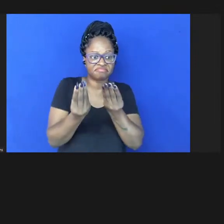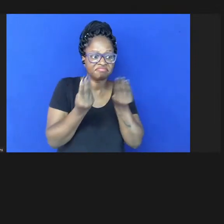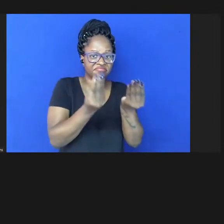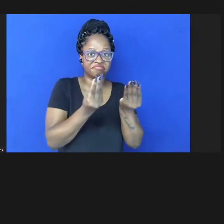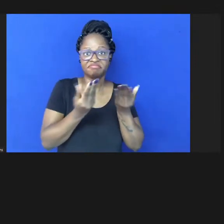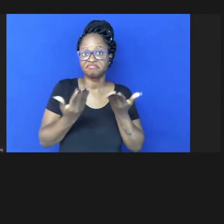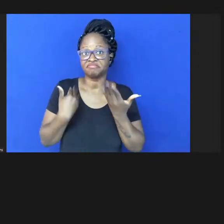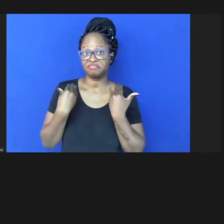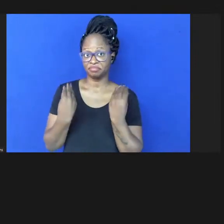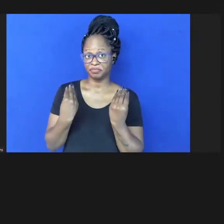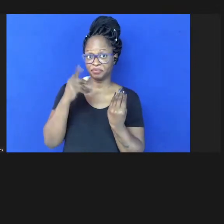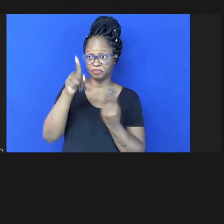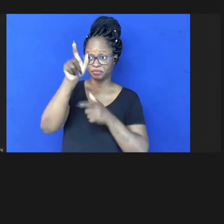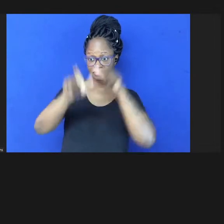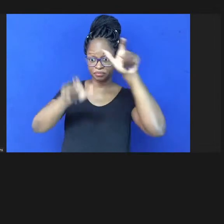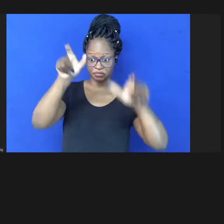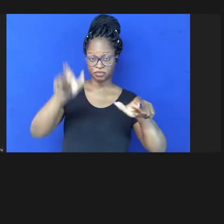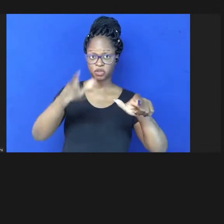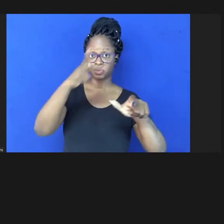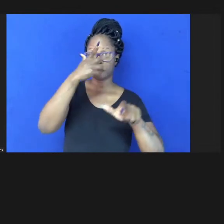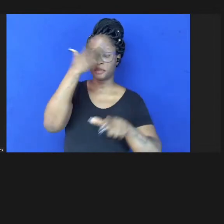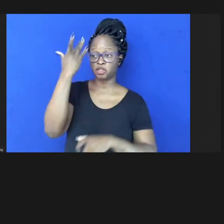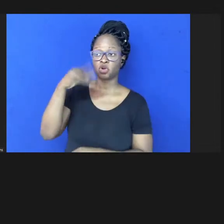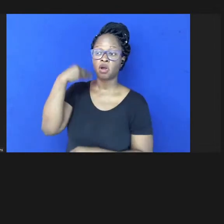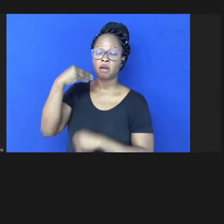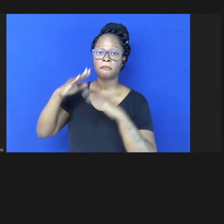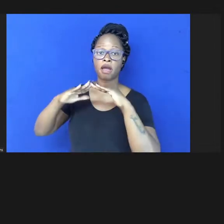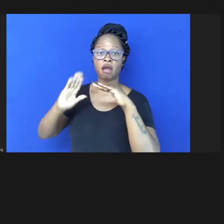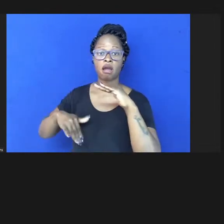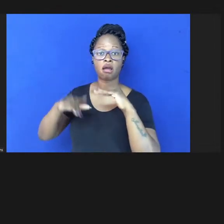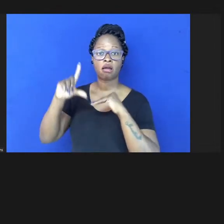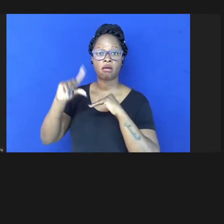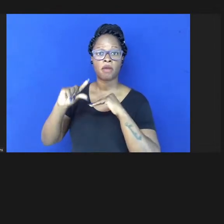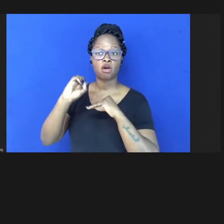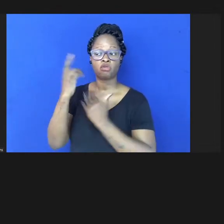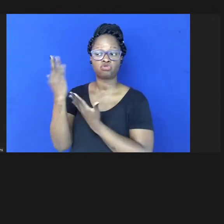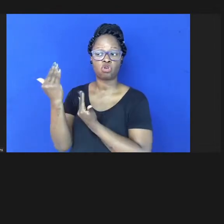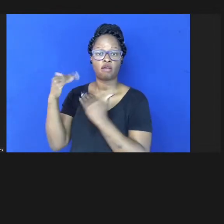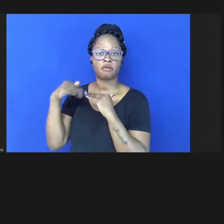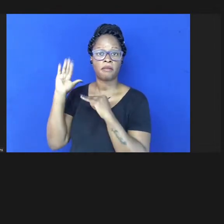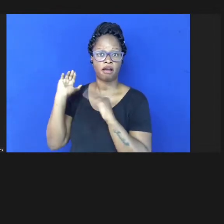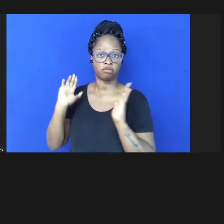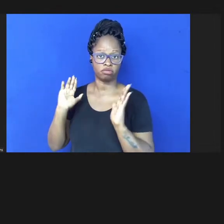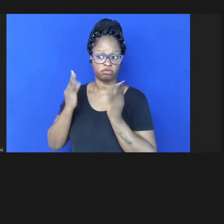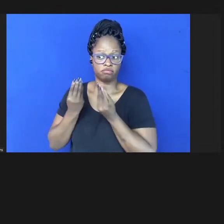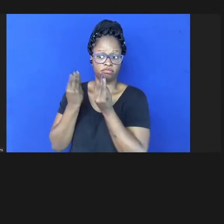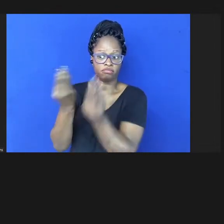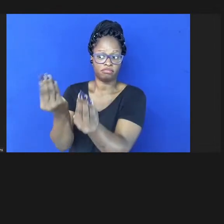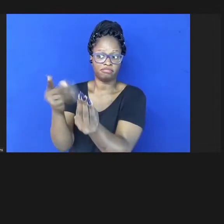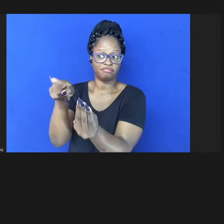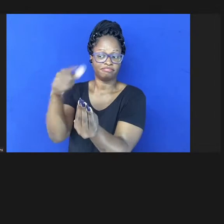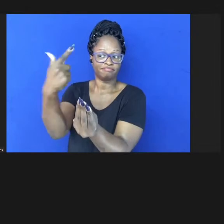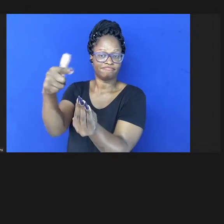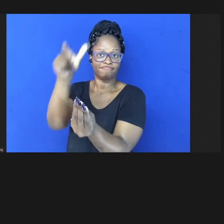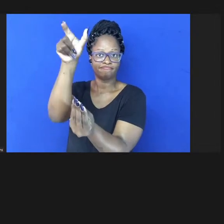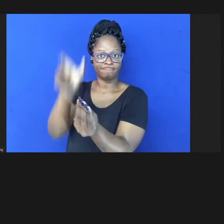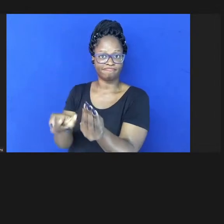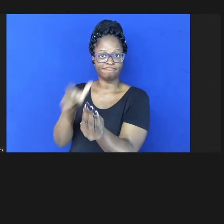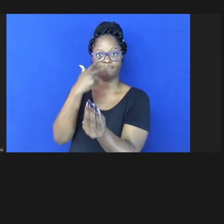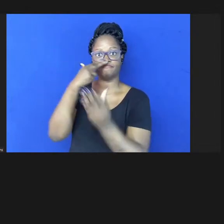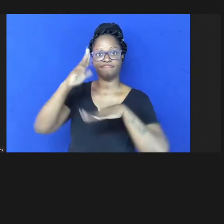pessoas com menos experiência ou mais jovens que não necessariamente